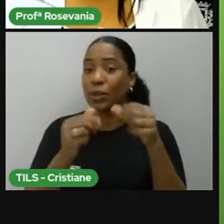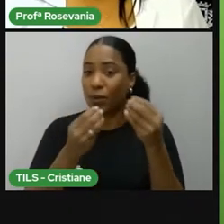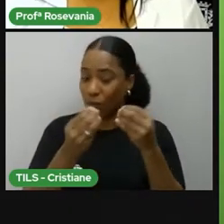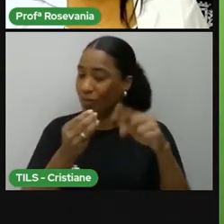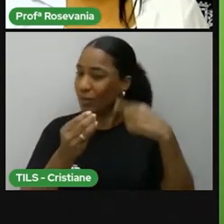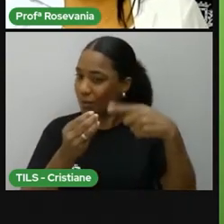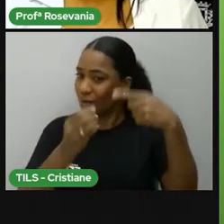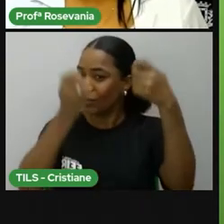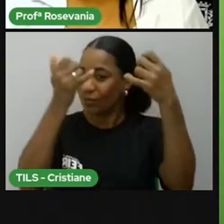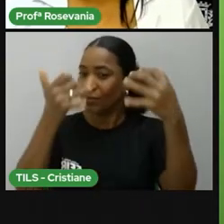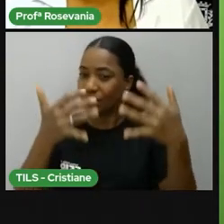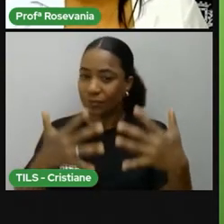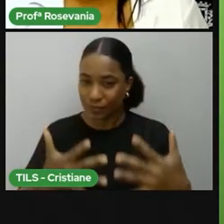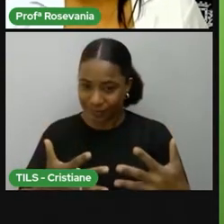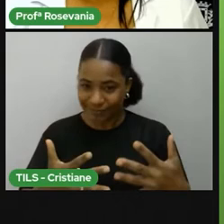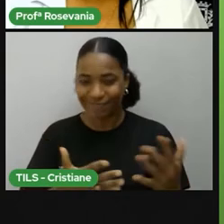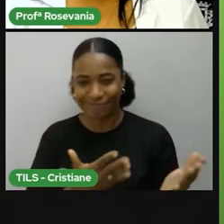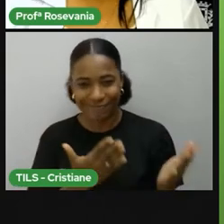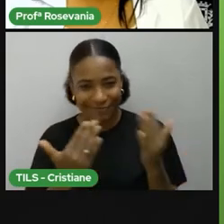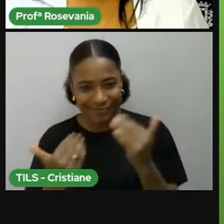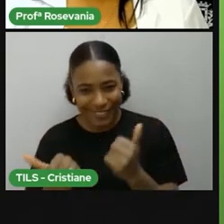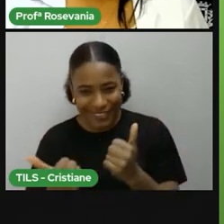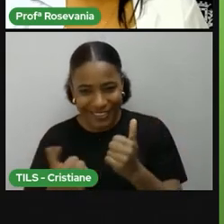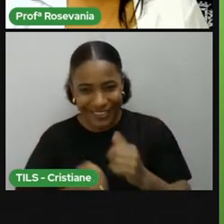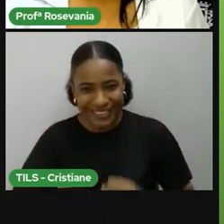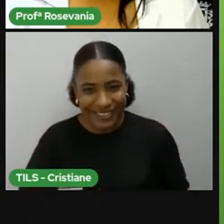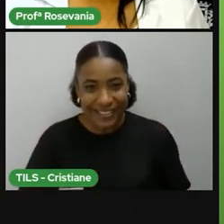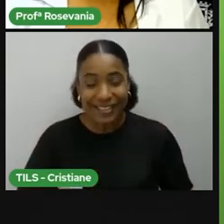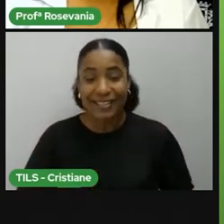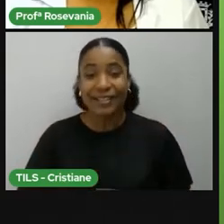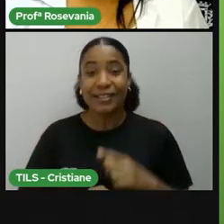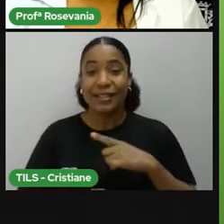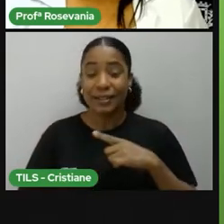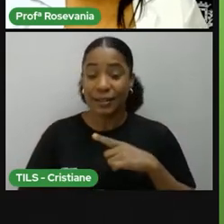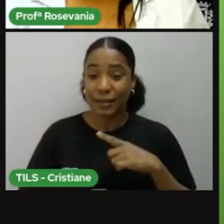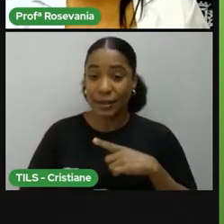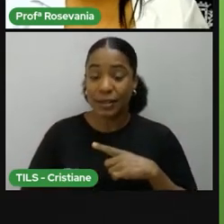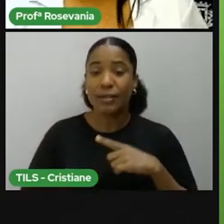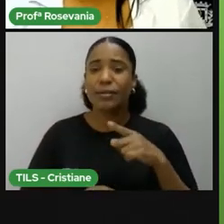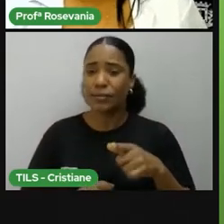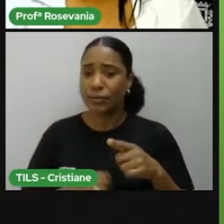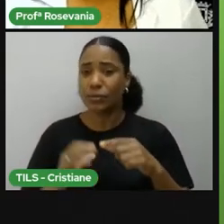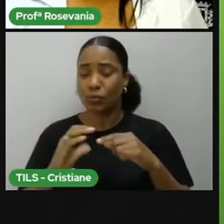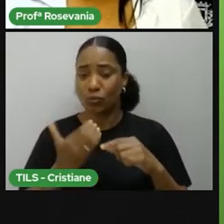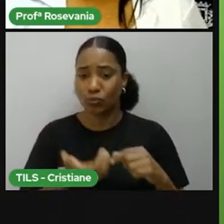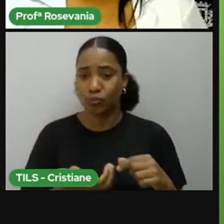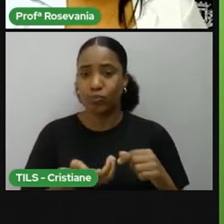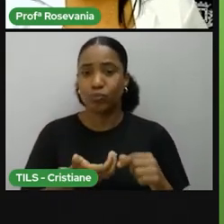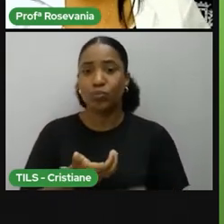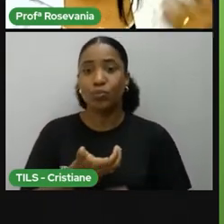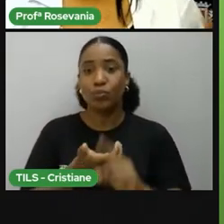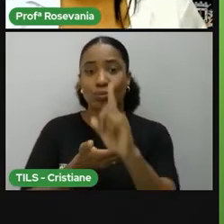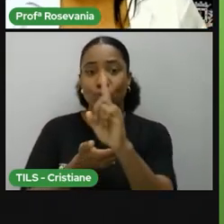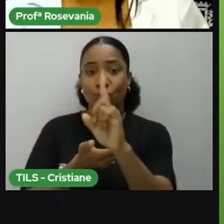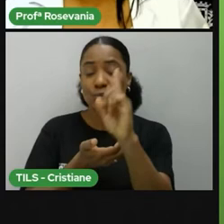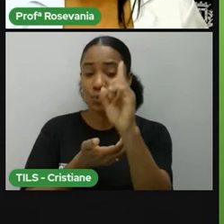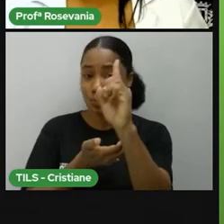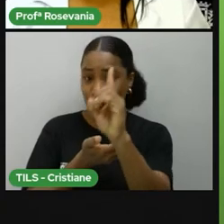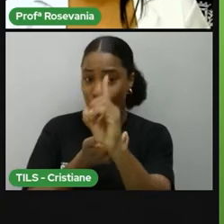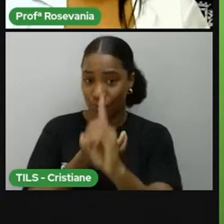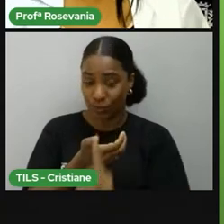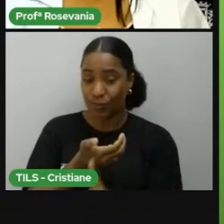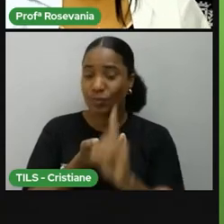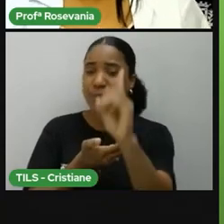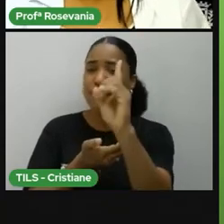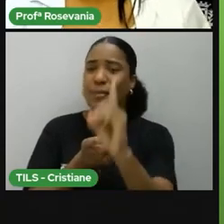Bom, os paralelos principais. Os paralelos, assim como os meridianos, né, que tem o meridiano de granuíte e o antimeridiano de